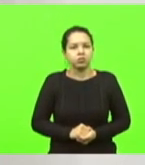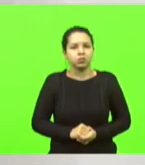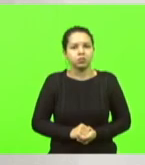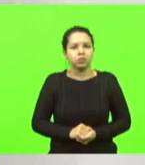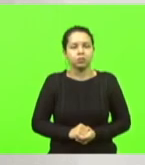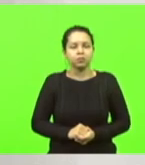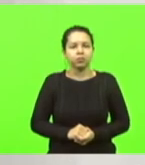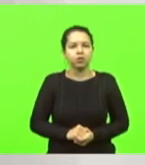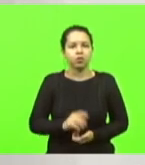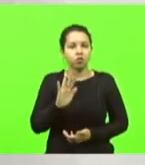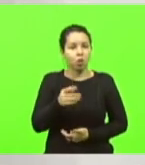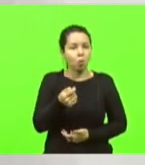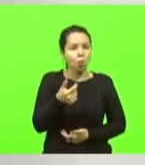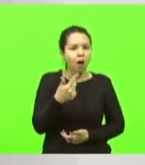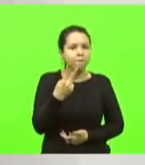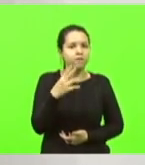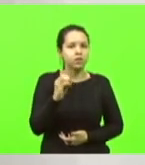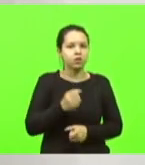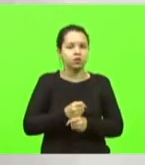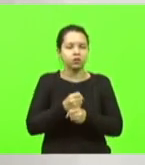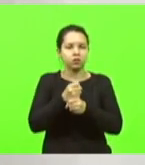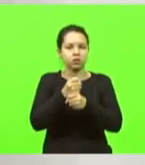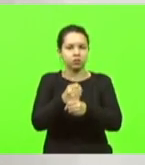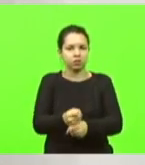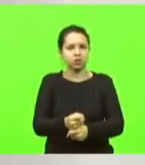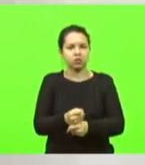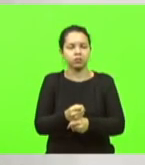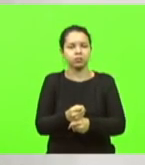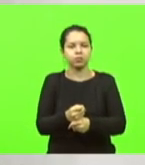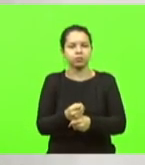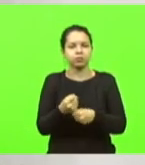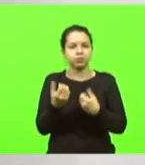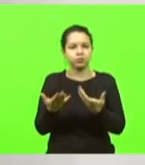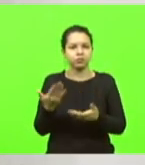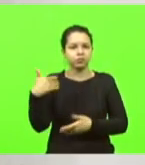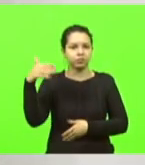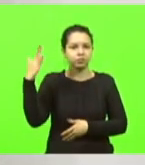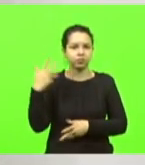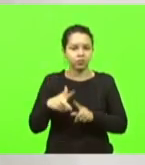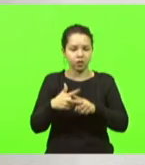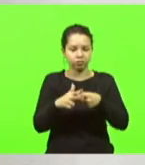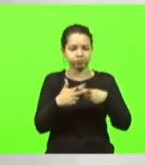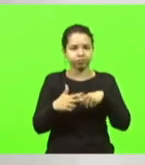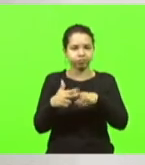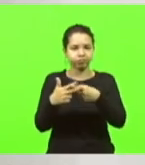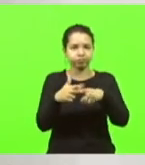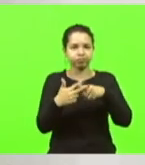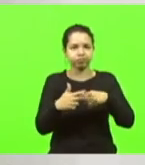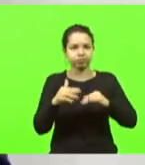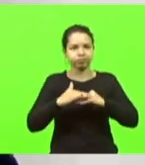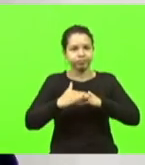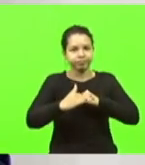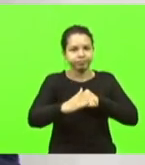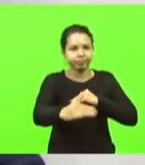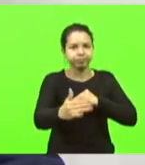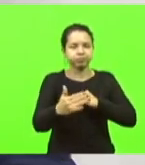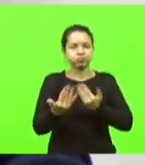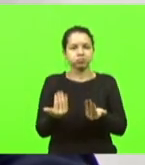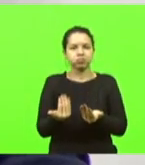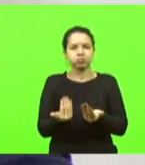praticamente 20 anos que recebeu a última revitalização, com acréscimos de